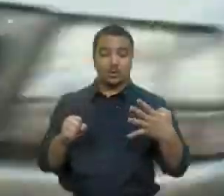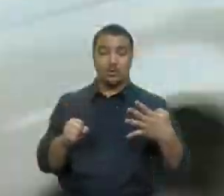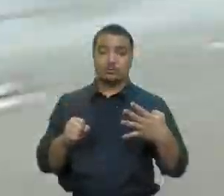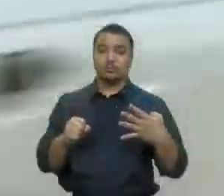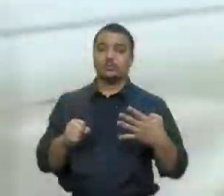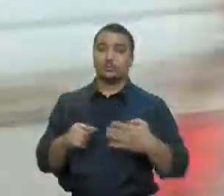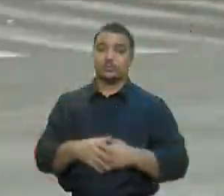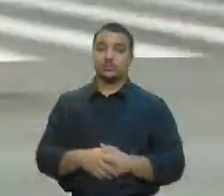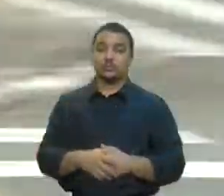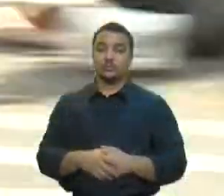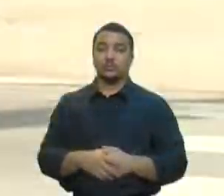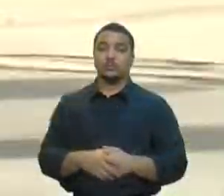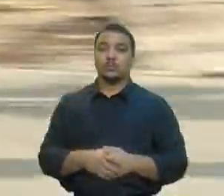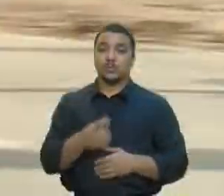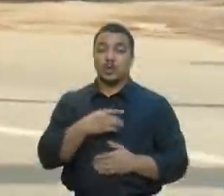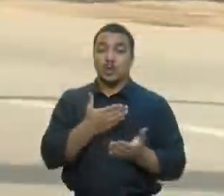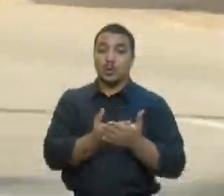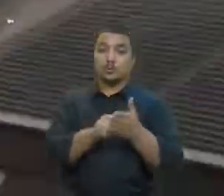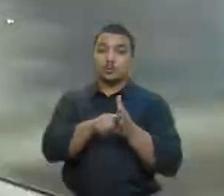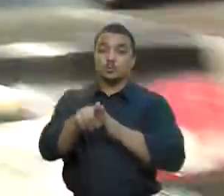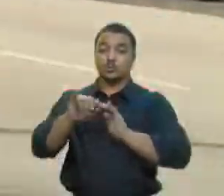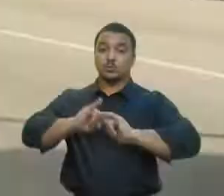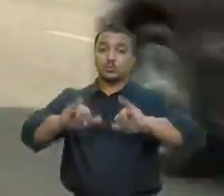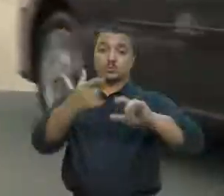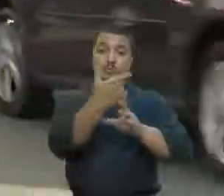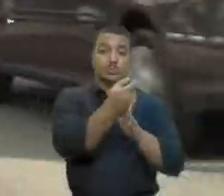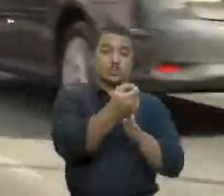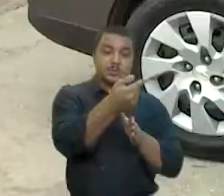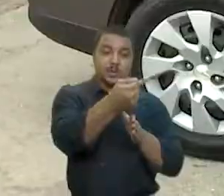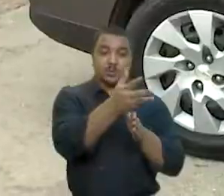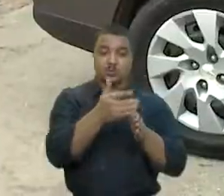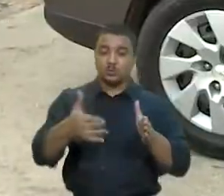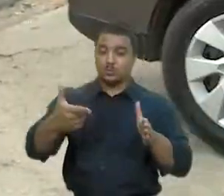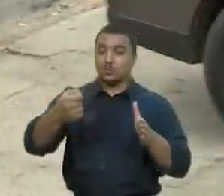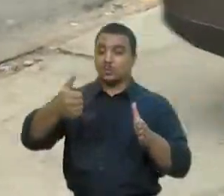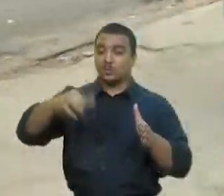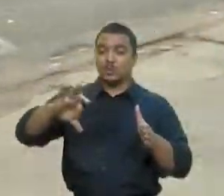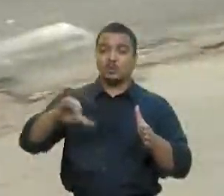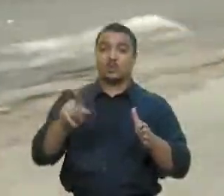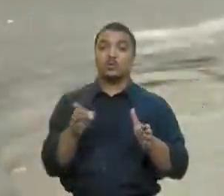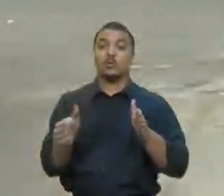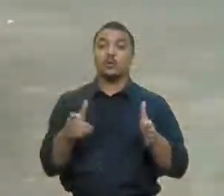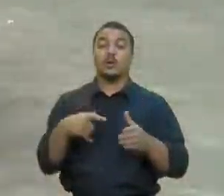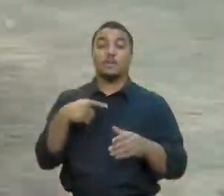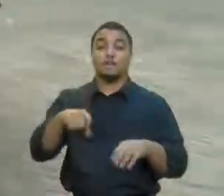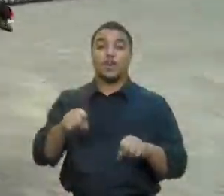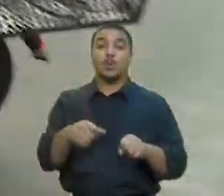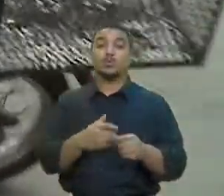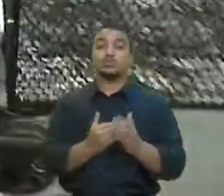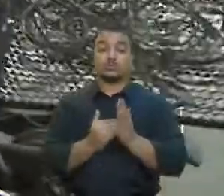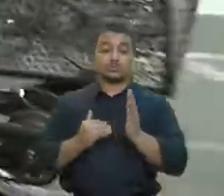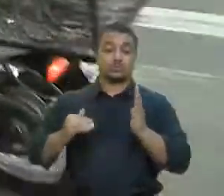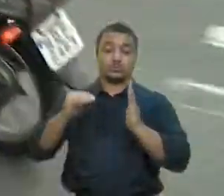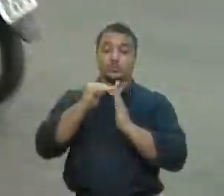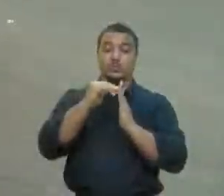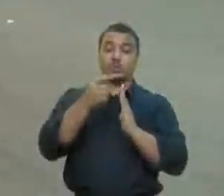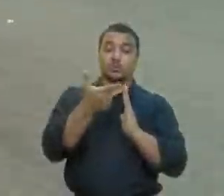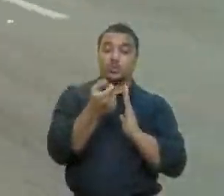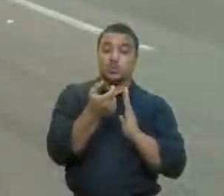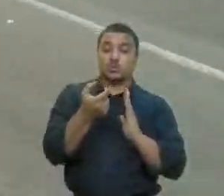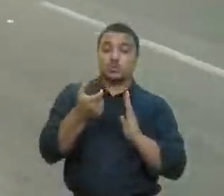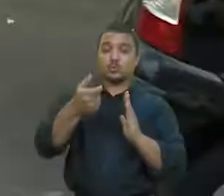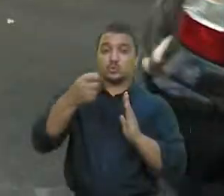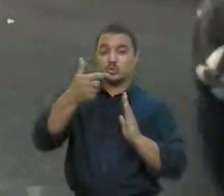O estudo indica que entre 2007 e 2019, a frota de motos chegou a crescer mais de 250